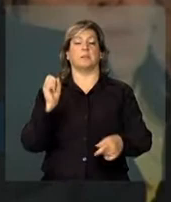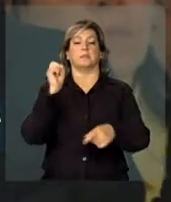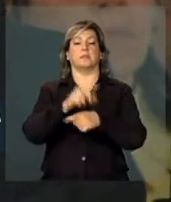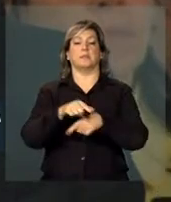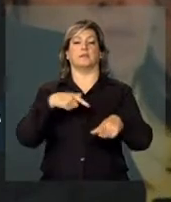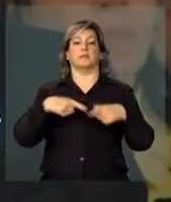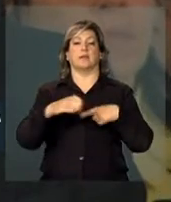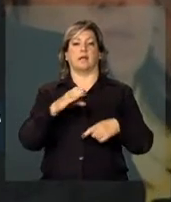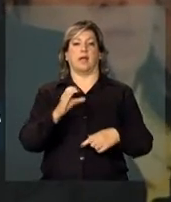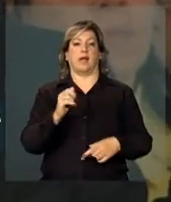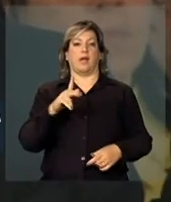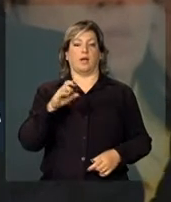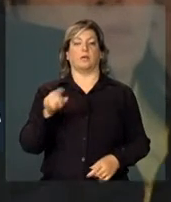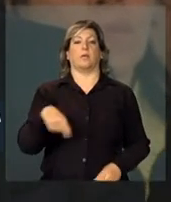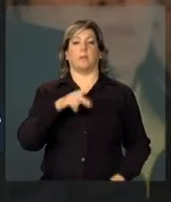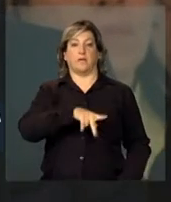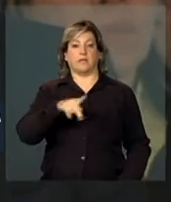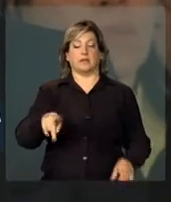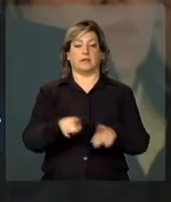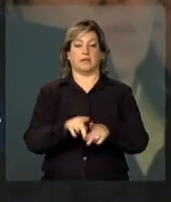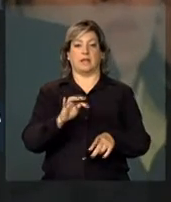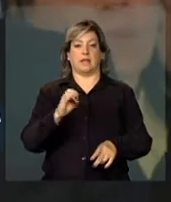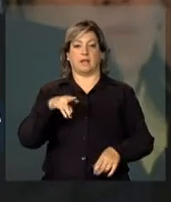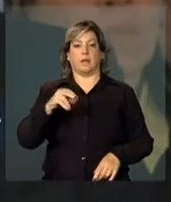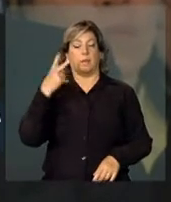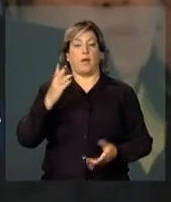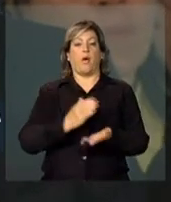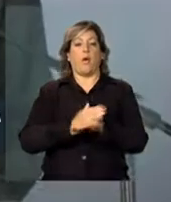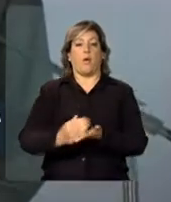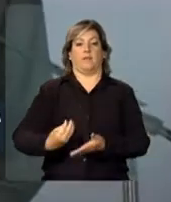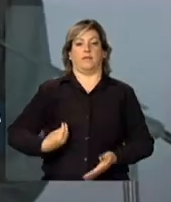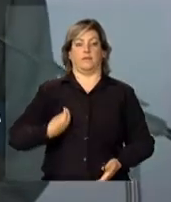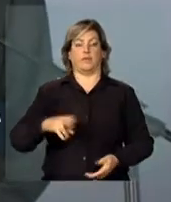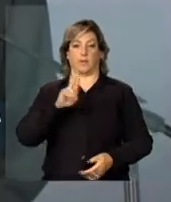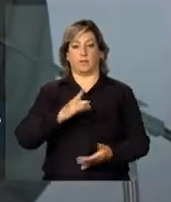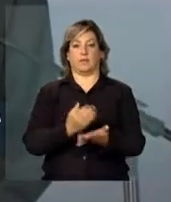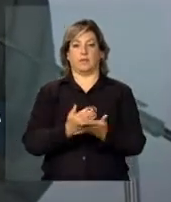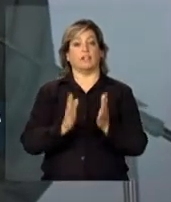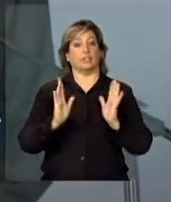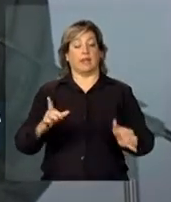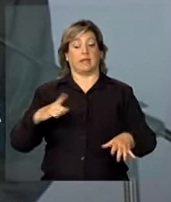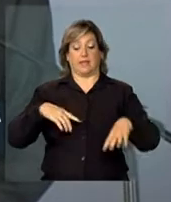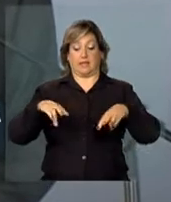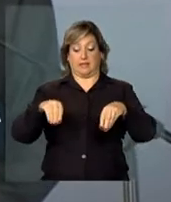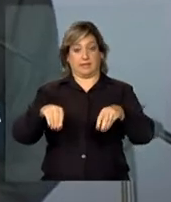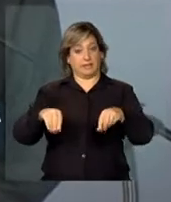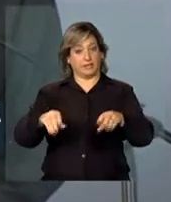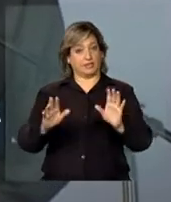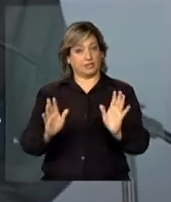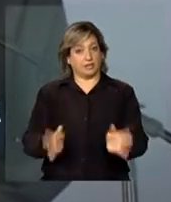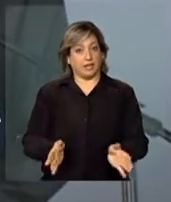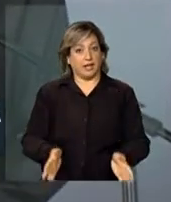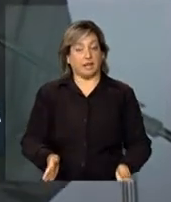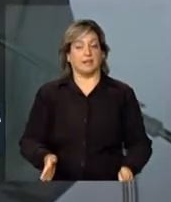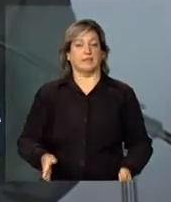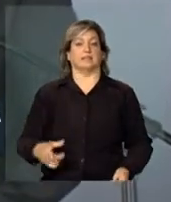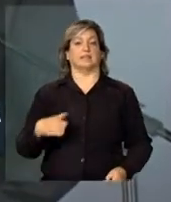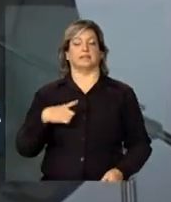técnico para entrar em funcionamento a universidade. A universidade já tem terreno, já tem